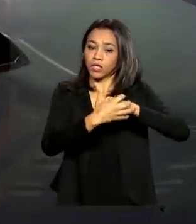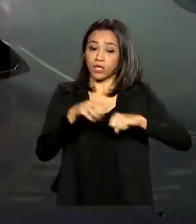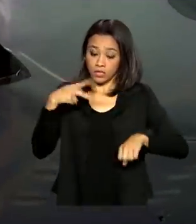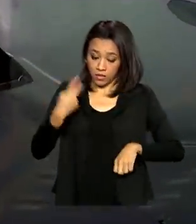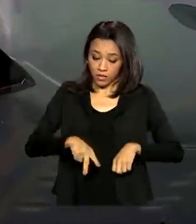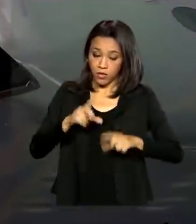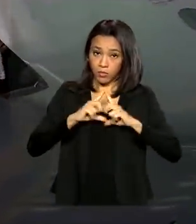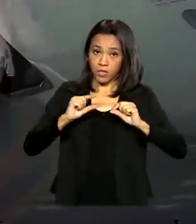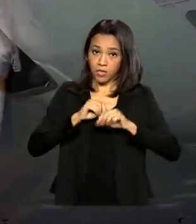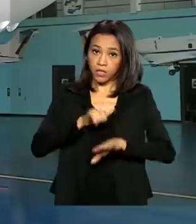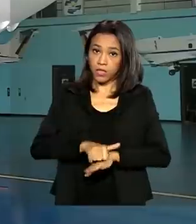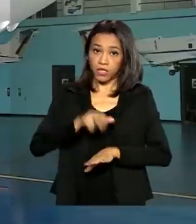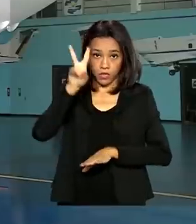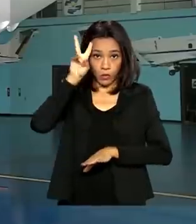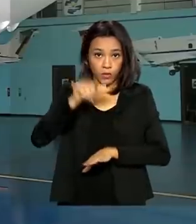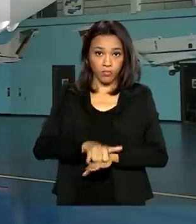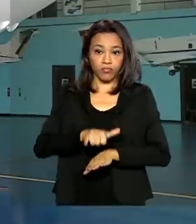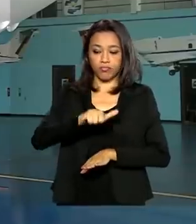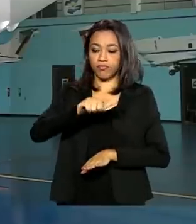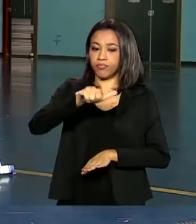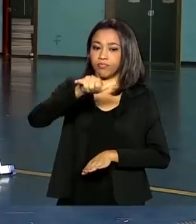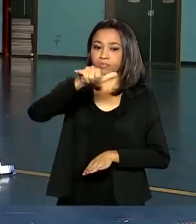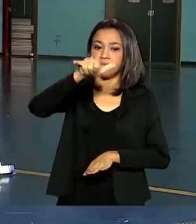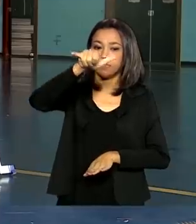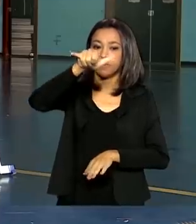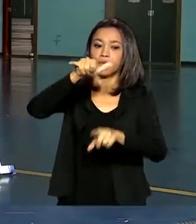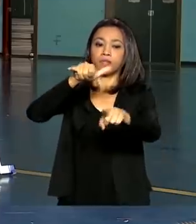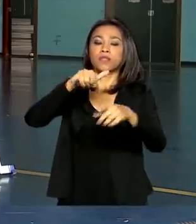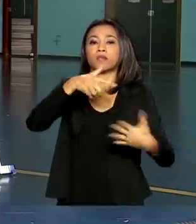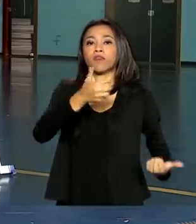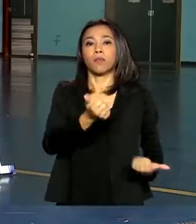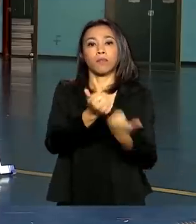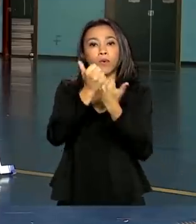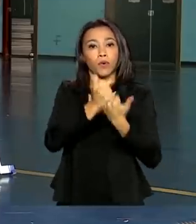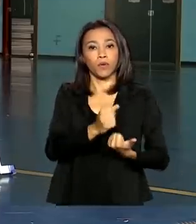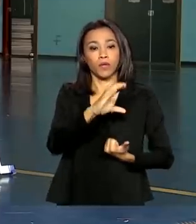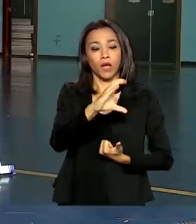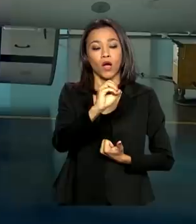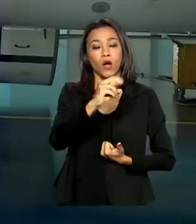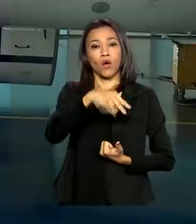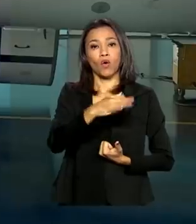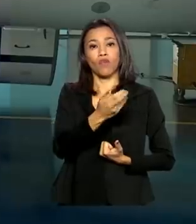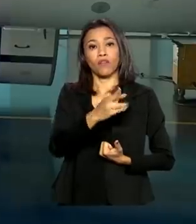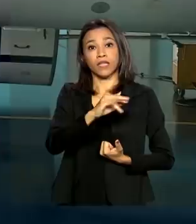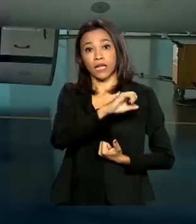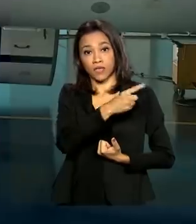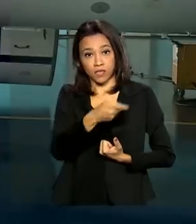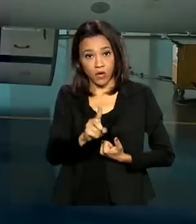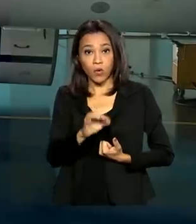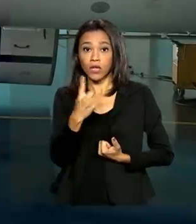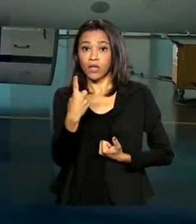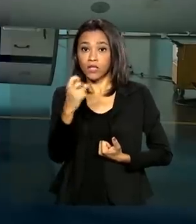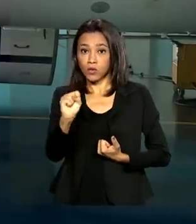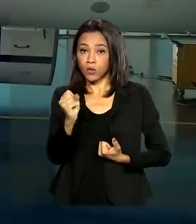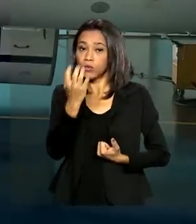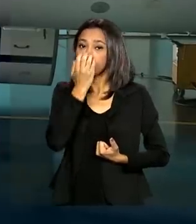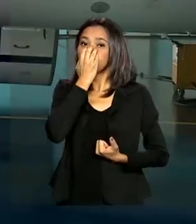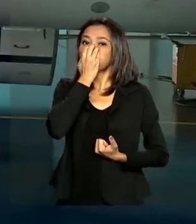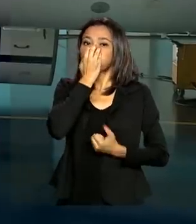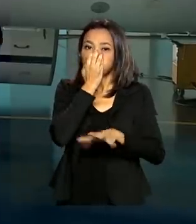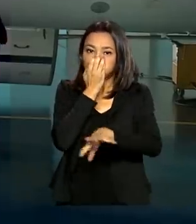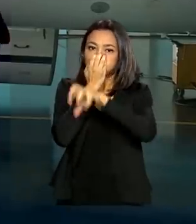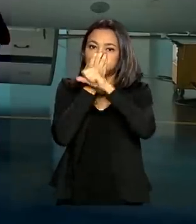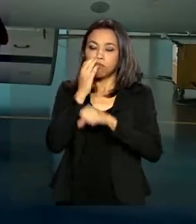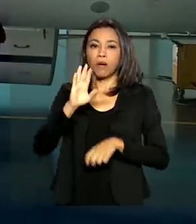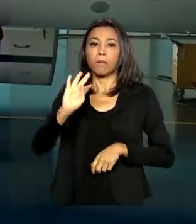de Brasília nesta segunda-feira. Com o apoio da Confederação Nacional da Indústria, foram levados 18 respiradores para reparo em